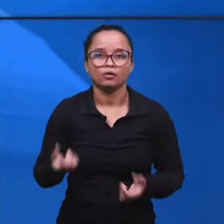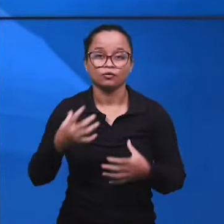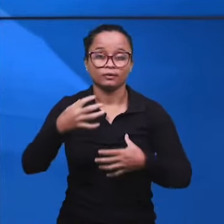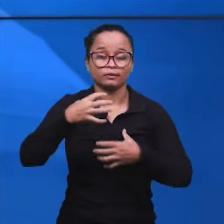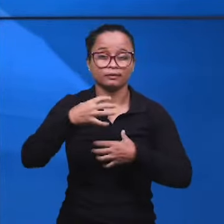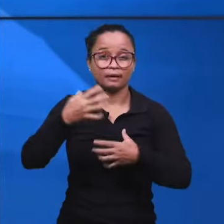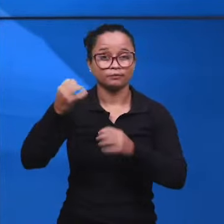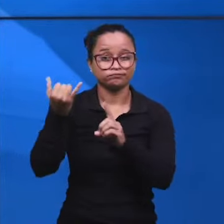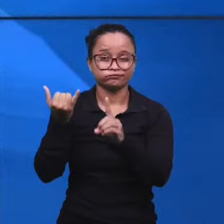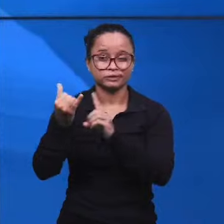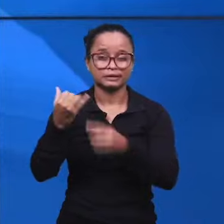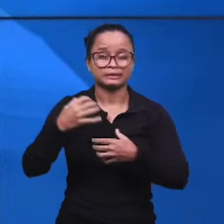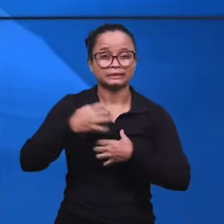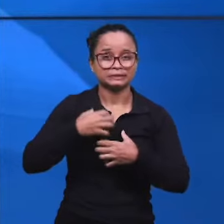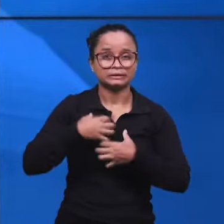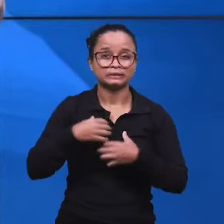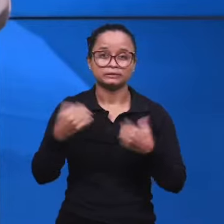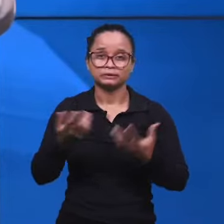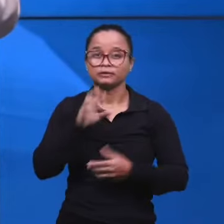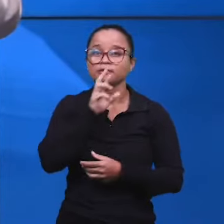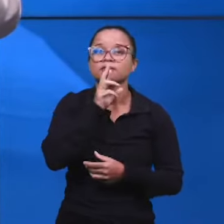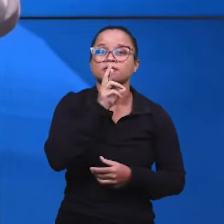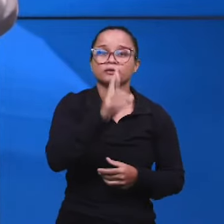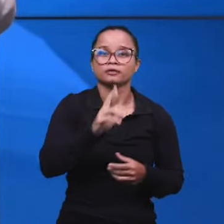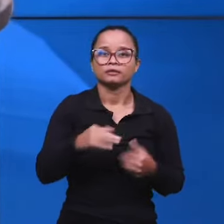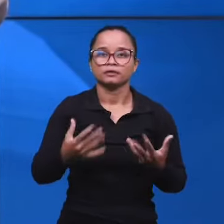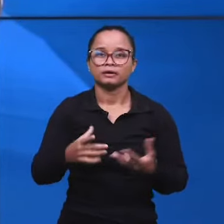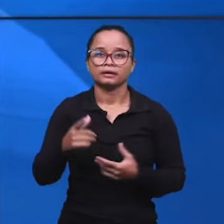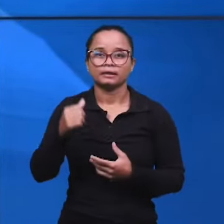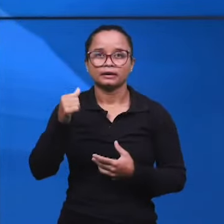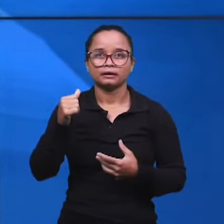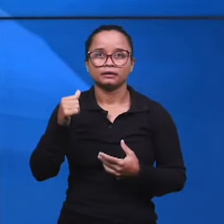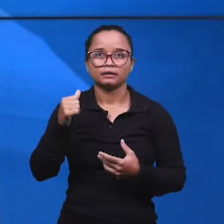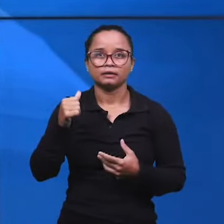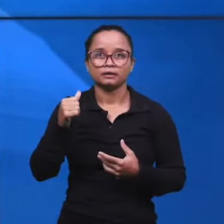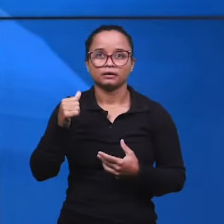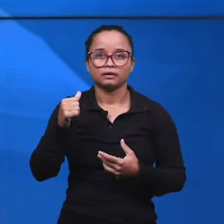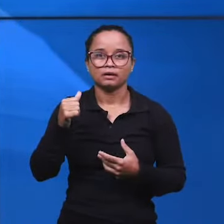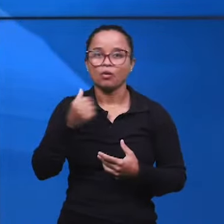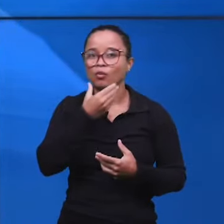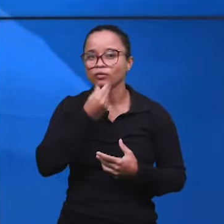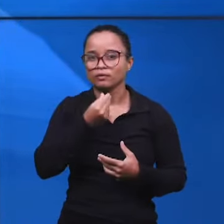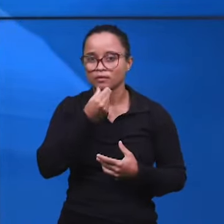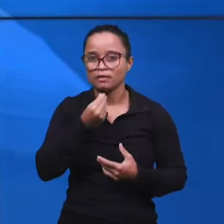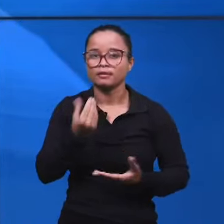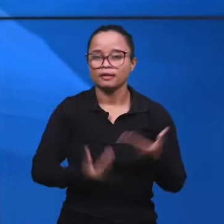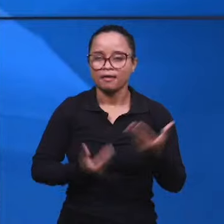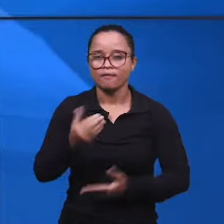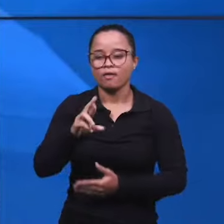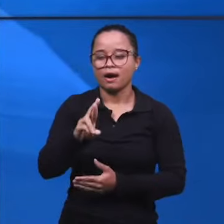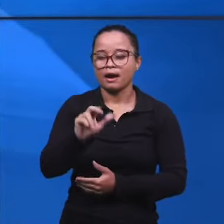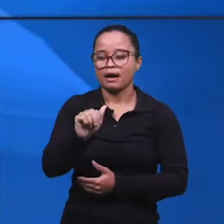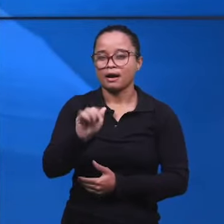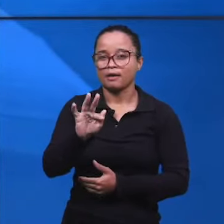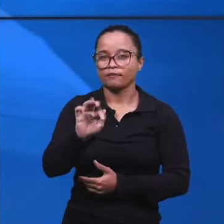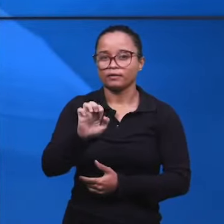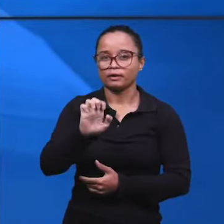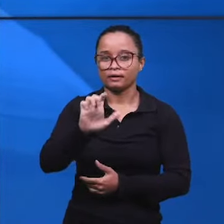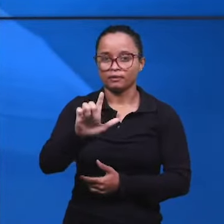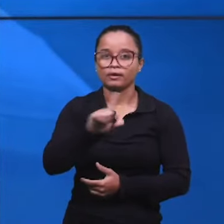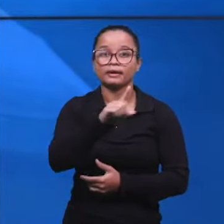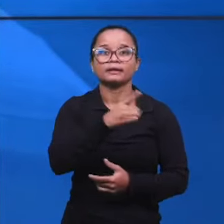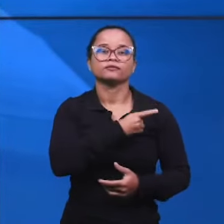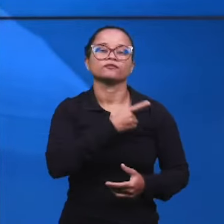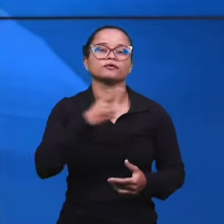respondido agora pelo nosso irmão, pela nossa irmã Daiane, perdão, o nosso irmão Rafael. O Rafael é